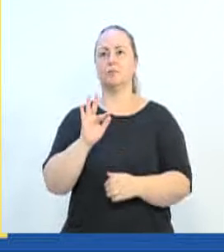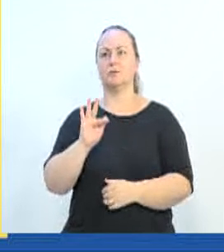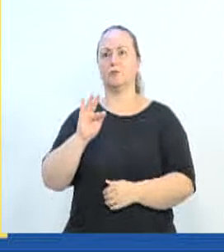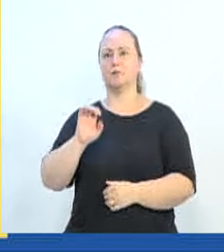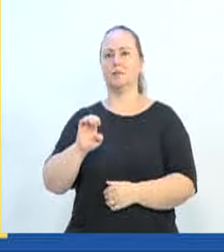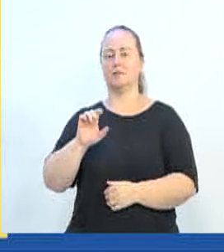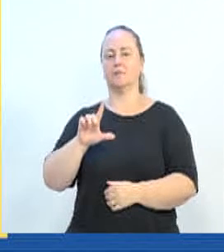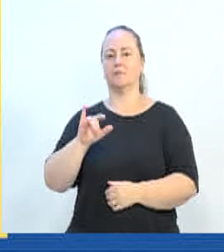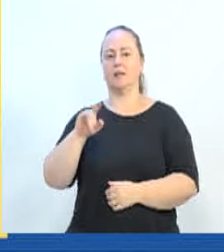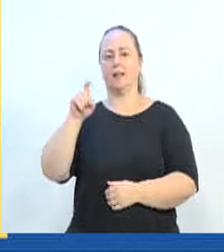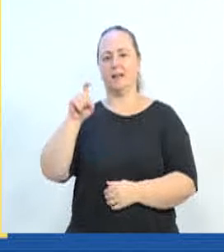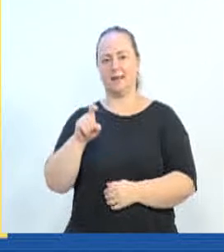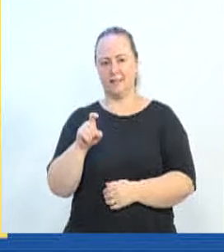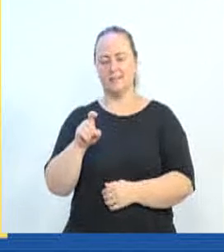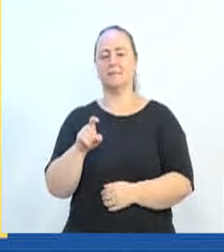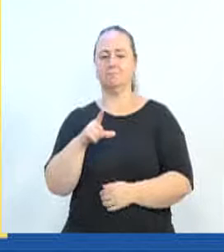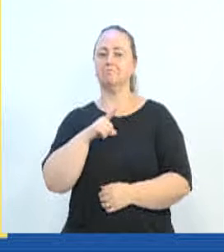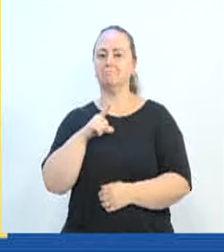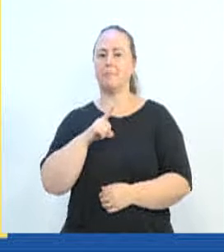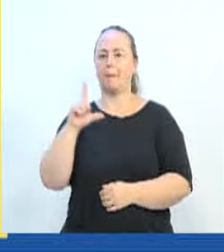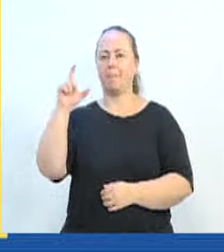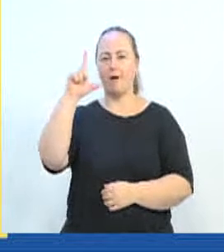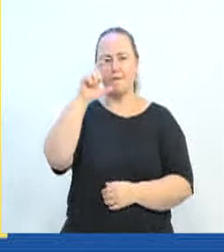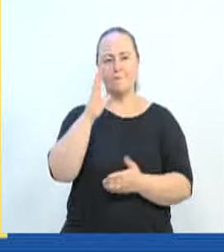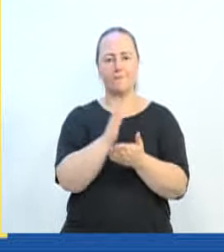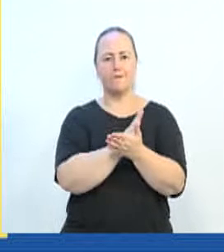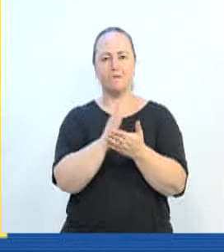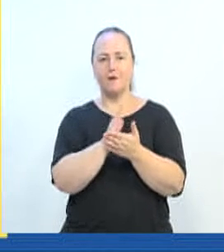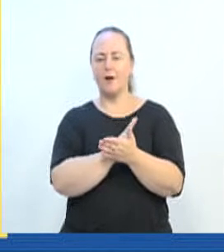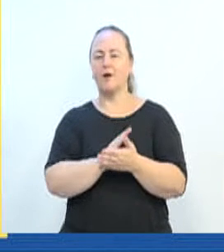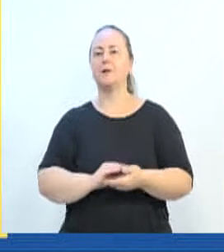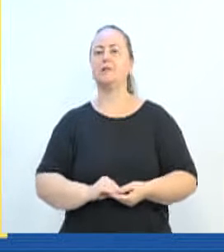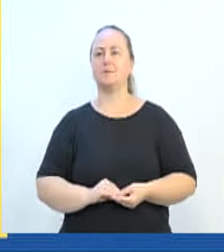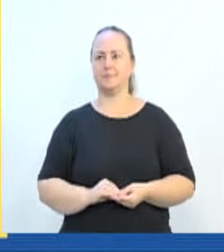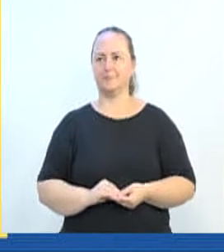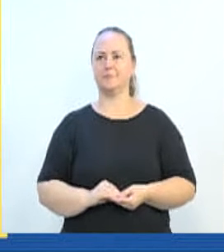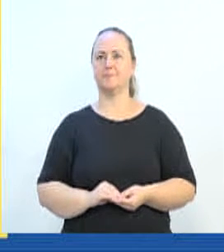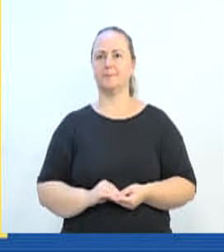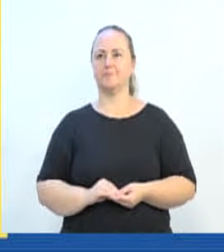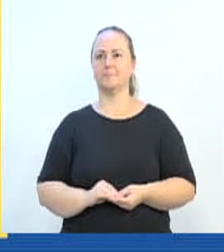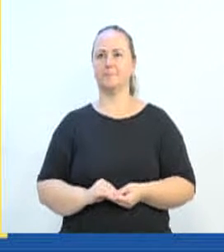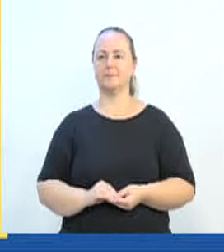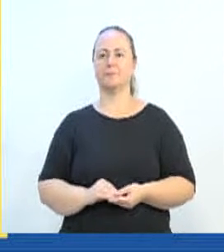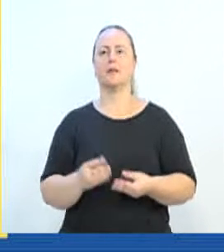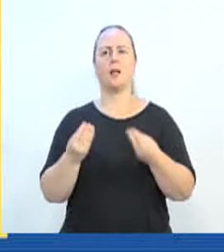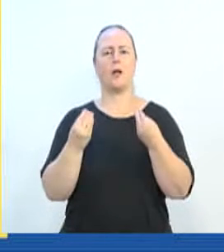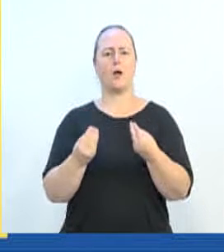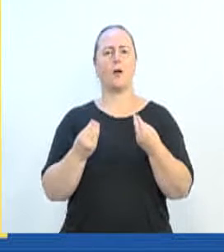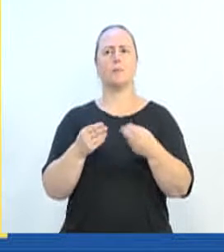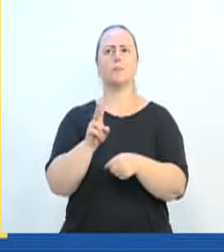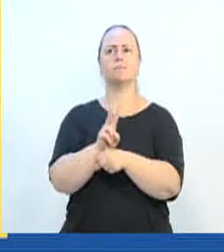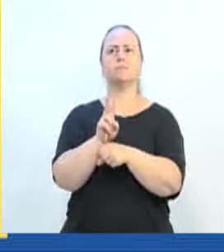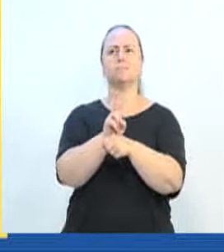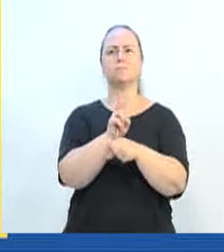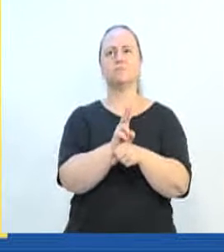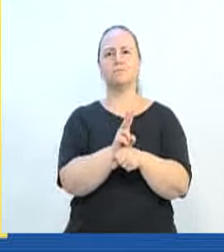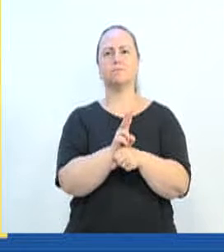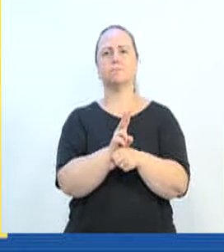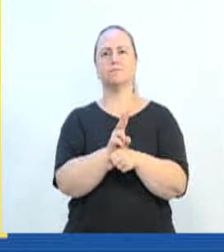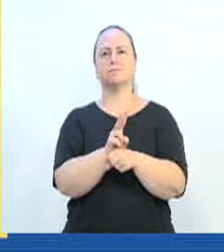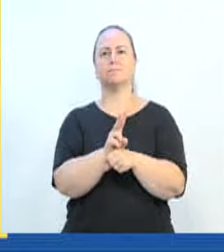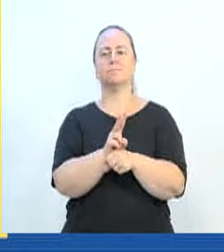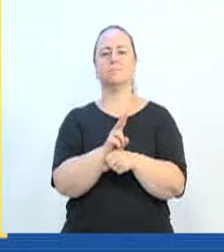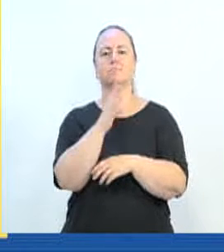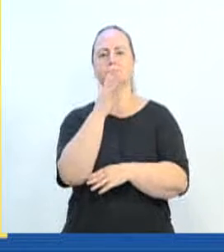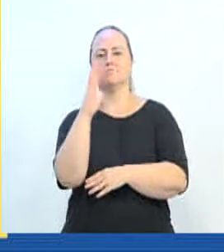inclusive nós temos algumas fotos ali, né, Ari? Agradeço. Como proteger, melhorar a ecologia, fauna, flora,